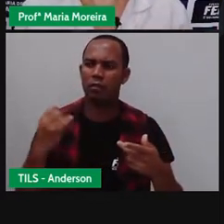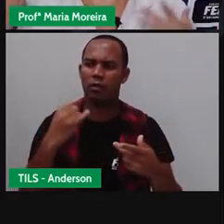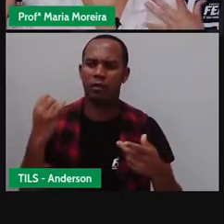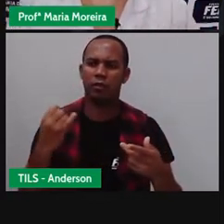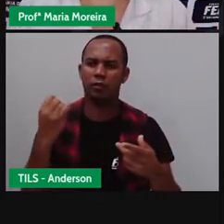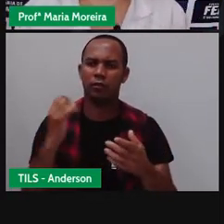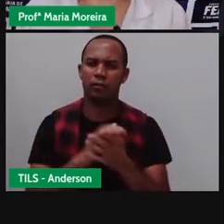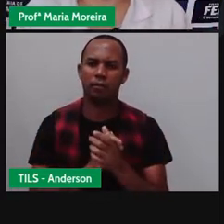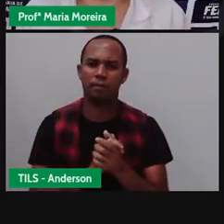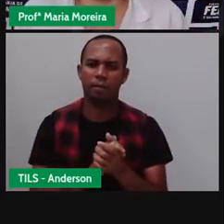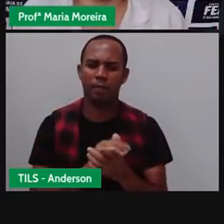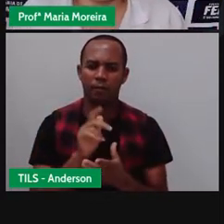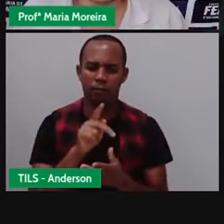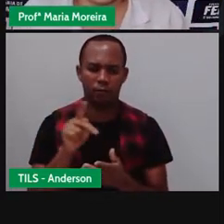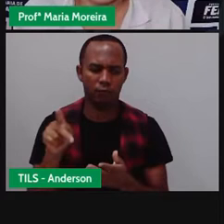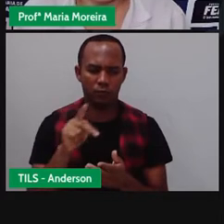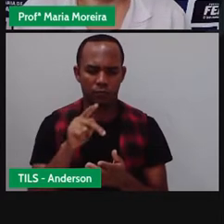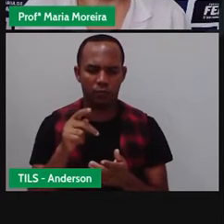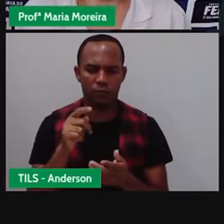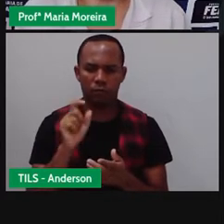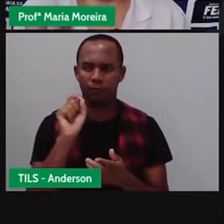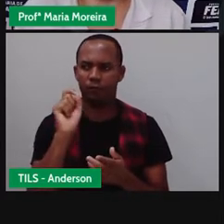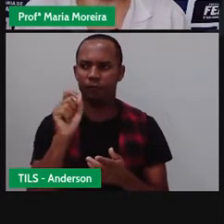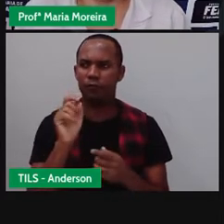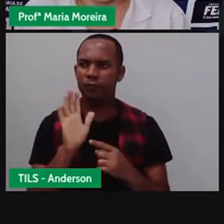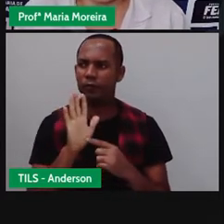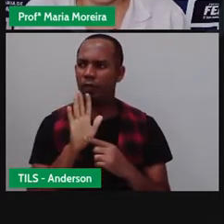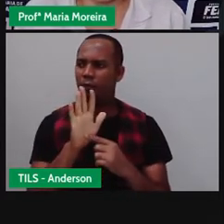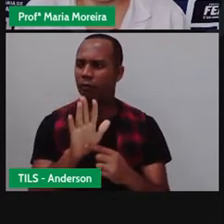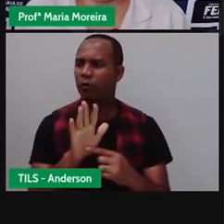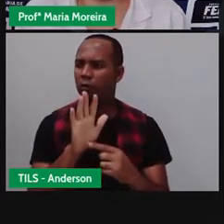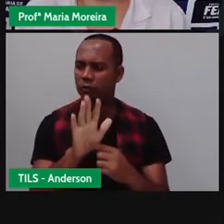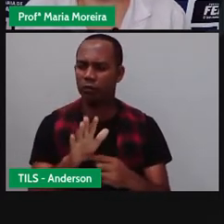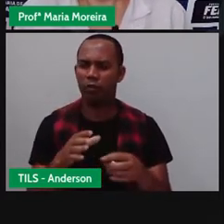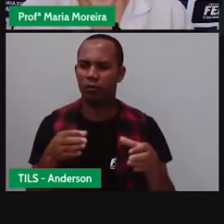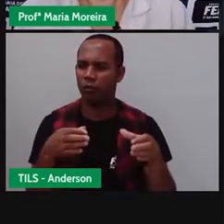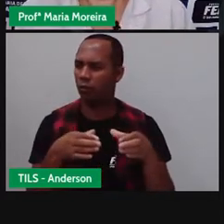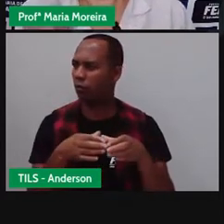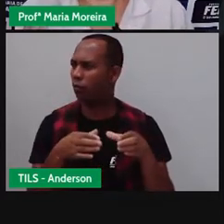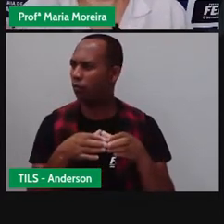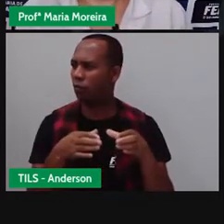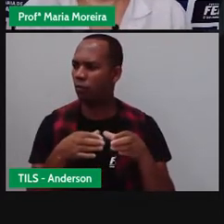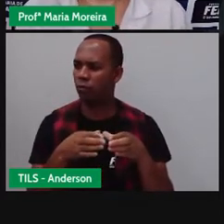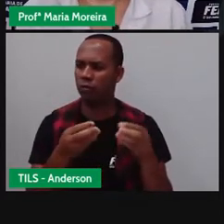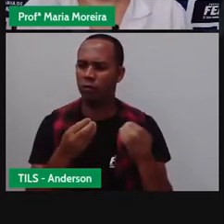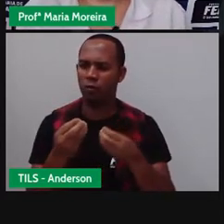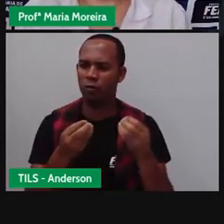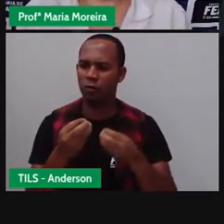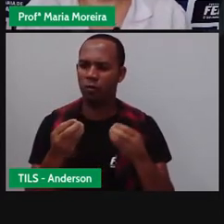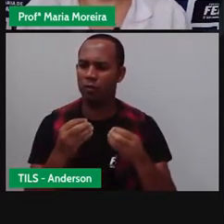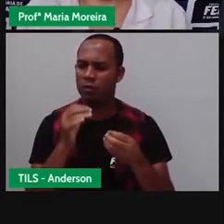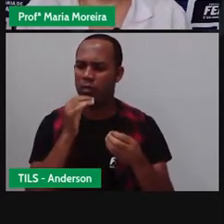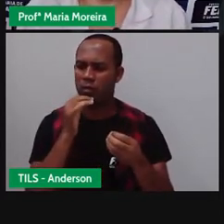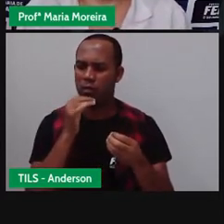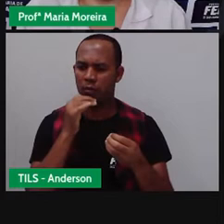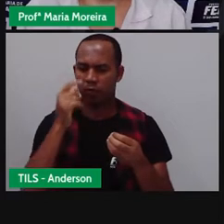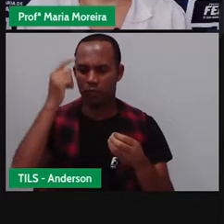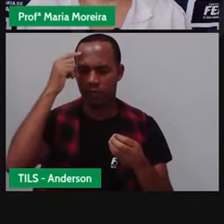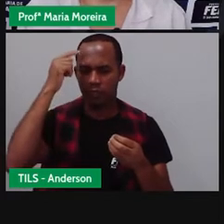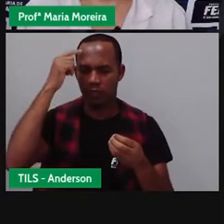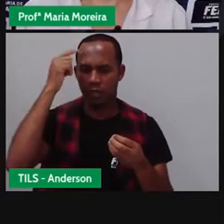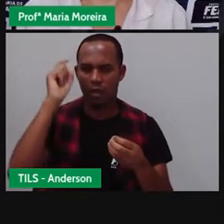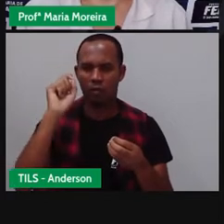Então, a Pro traz aí essa imagem, né? Dos homens pré-históricos. E aí, que traz o quê? Justamente essa ideia de